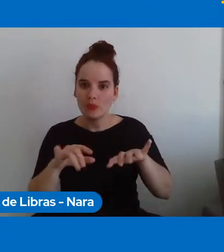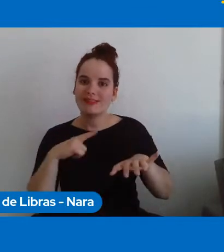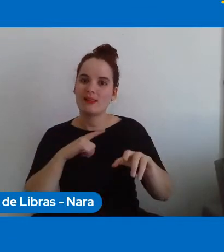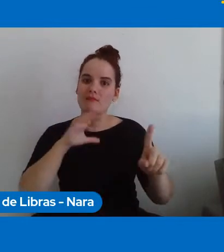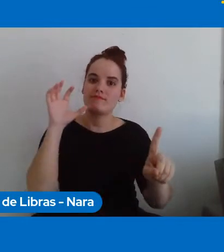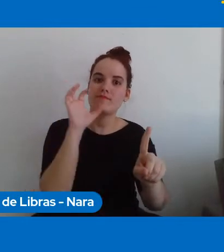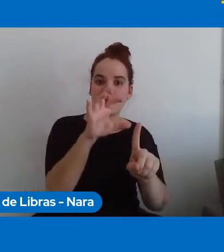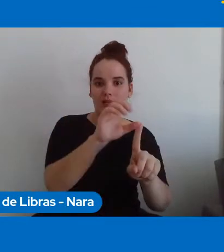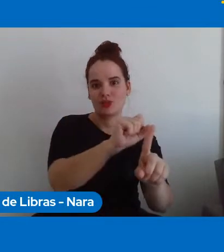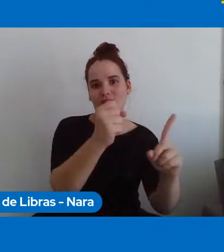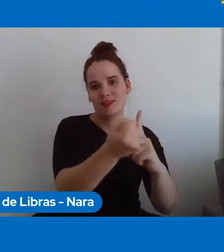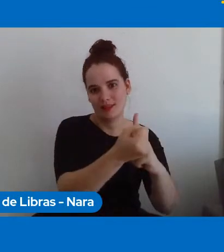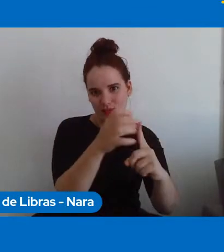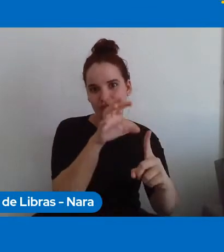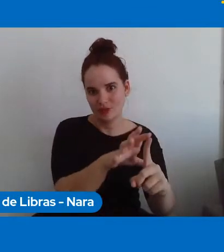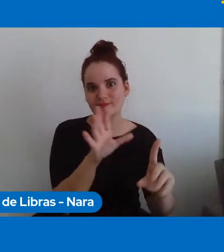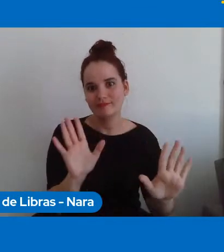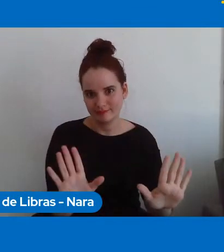que é algo que eu tenho